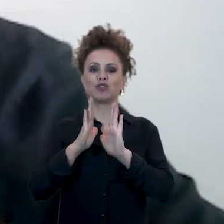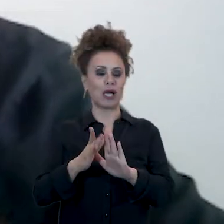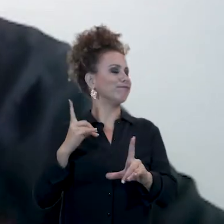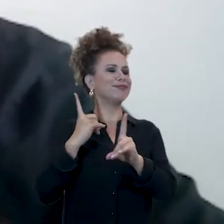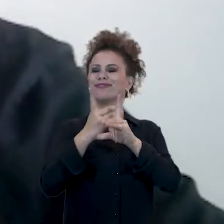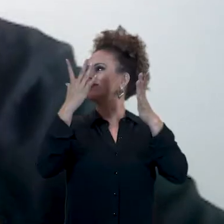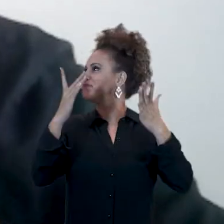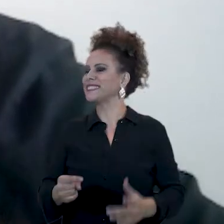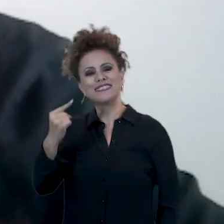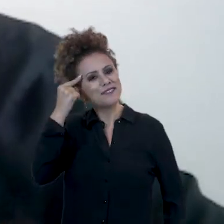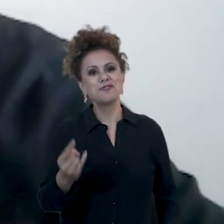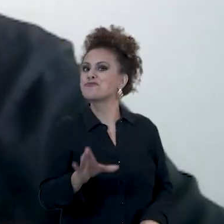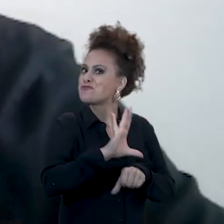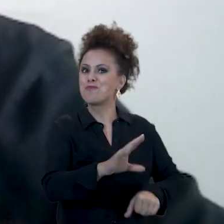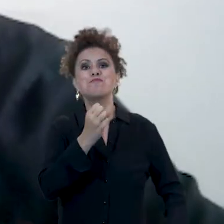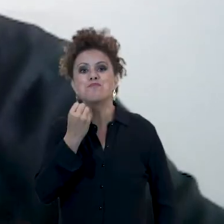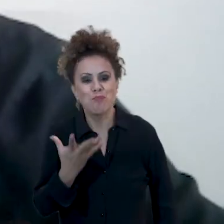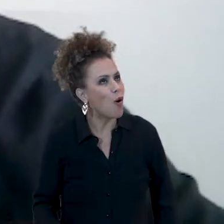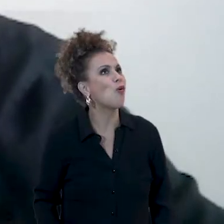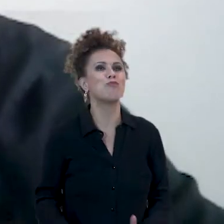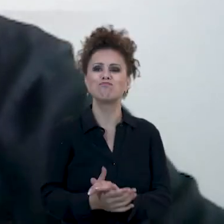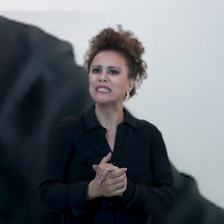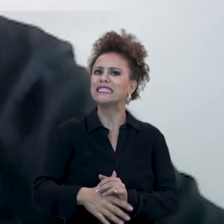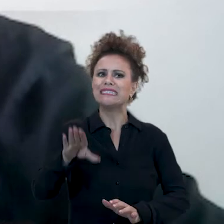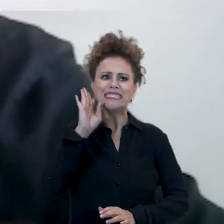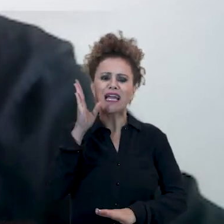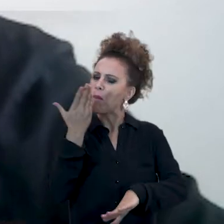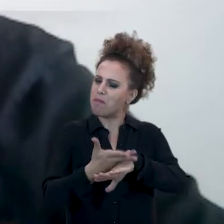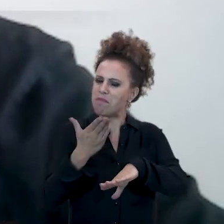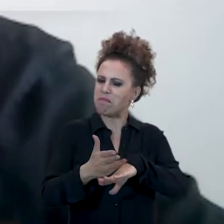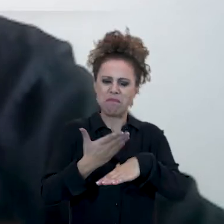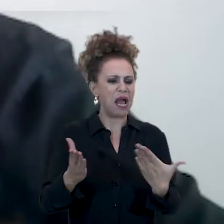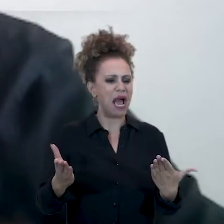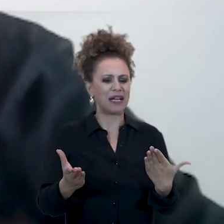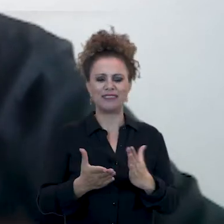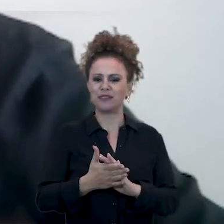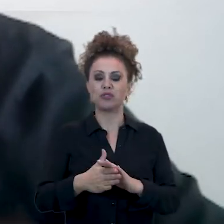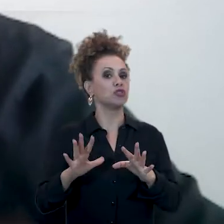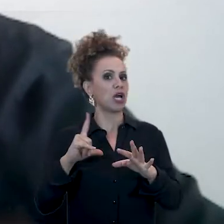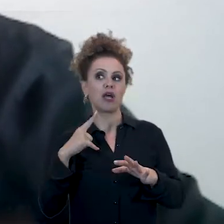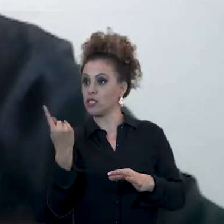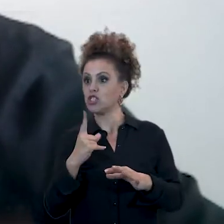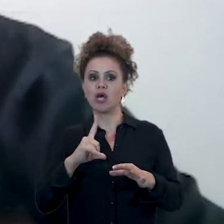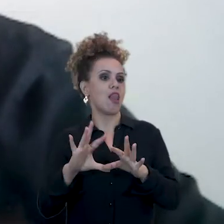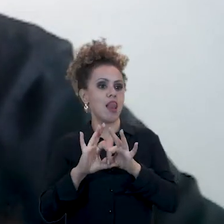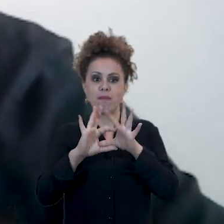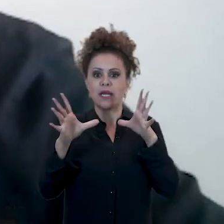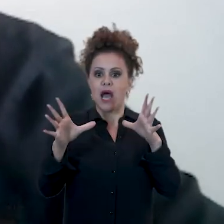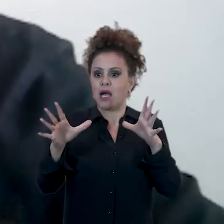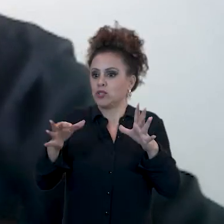tinha me encontrado. Era um curso completamente prático, a gente tinha muita liberdade para